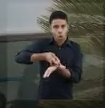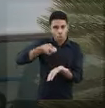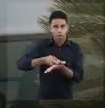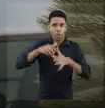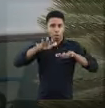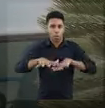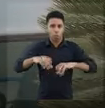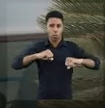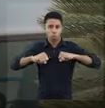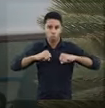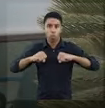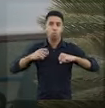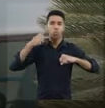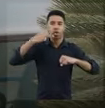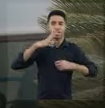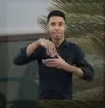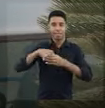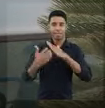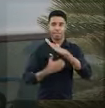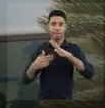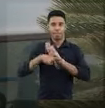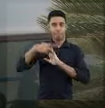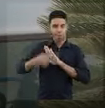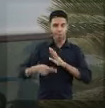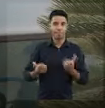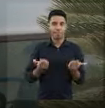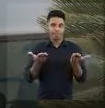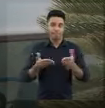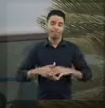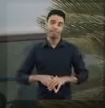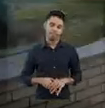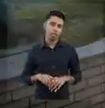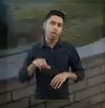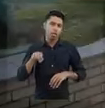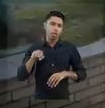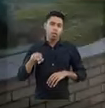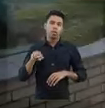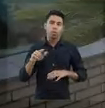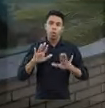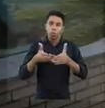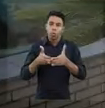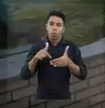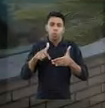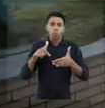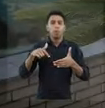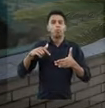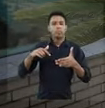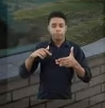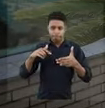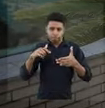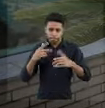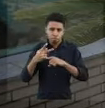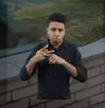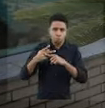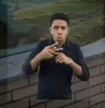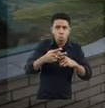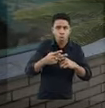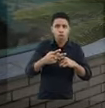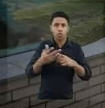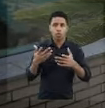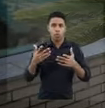atos políticos que eram desenvolvidos dentro da própria empresa. Isso motivou um grupo de